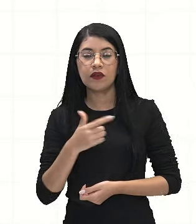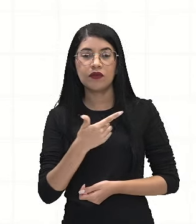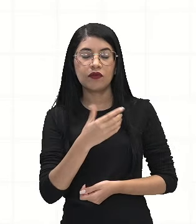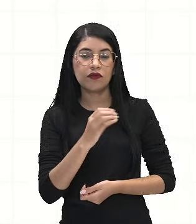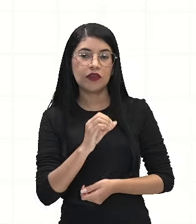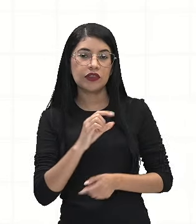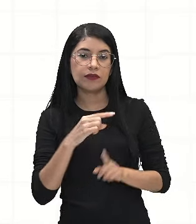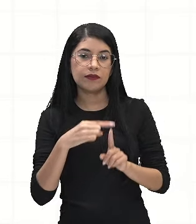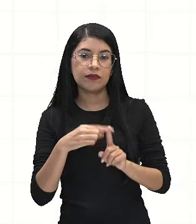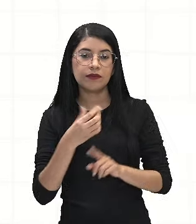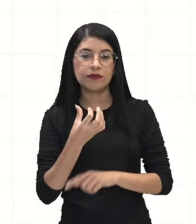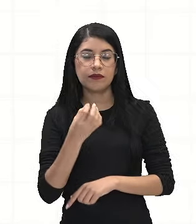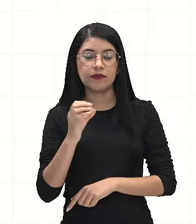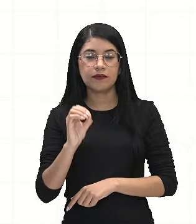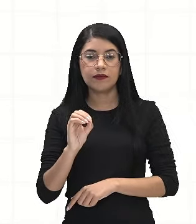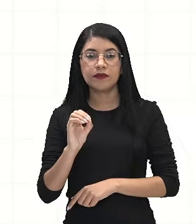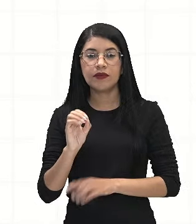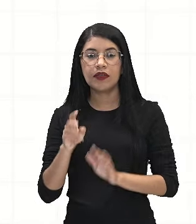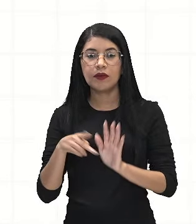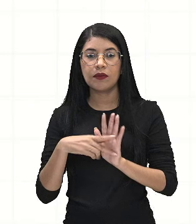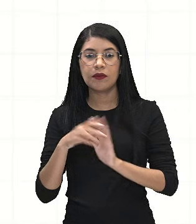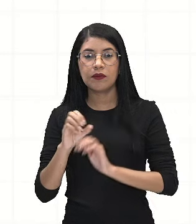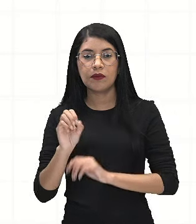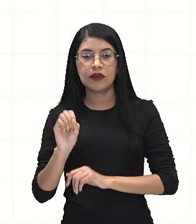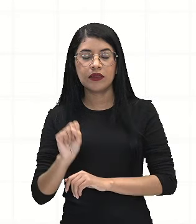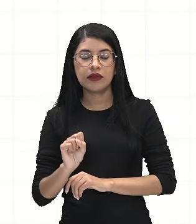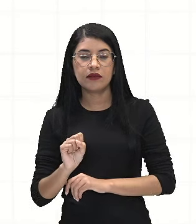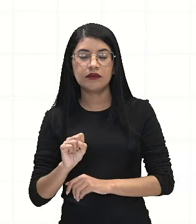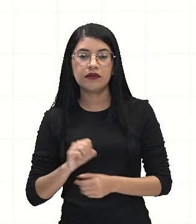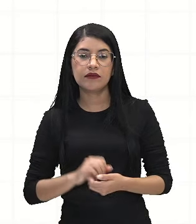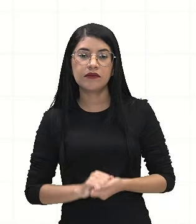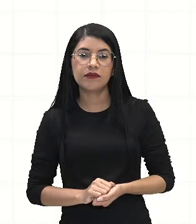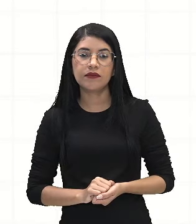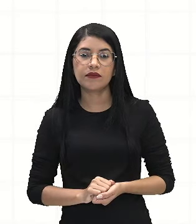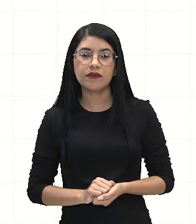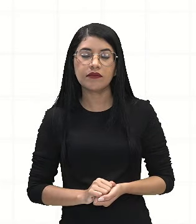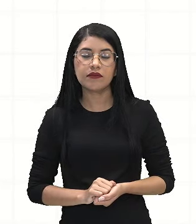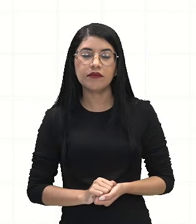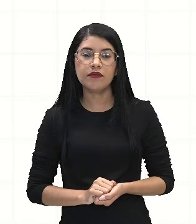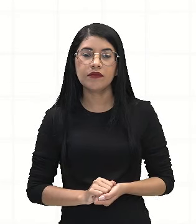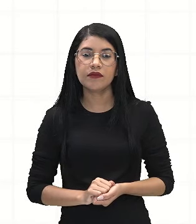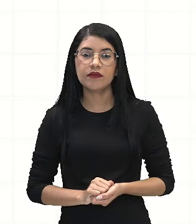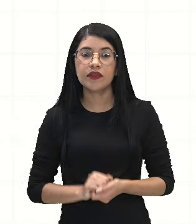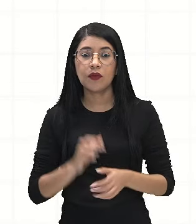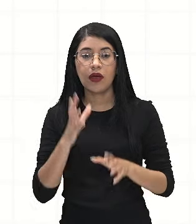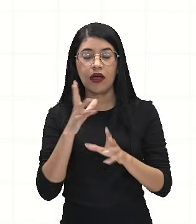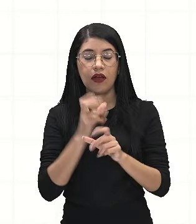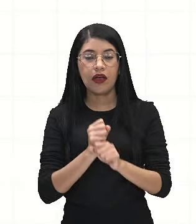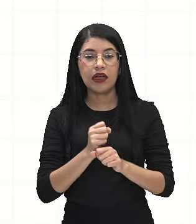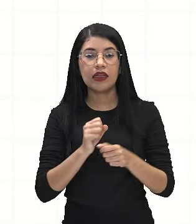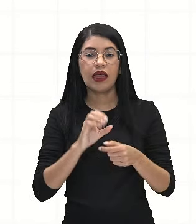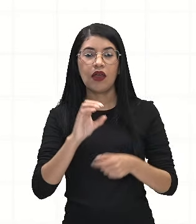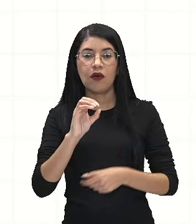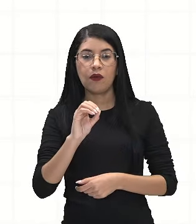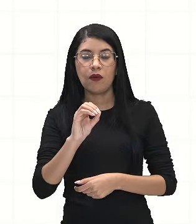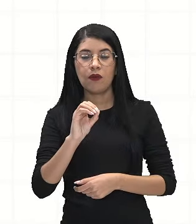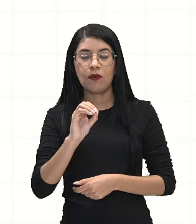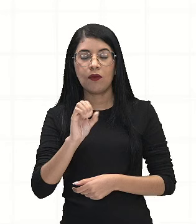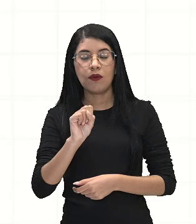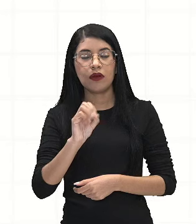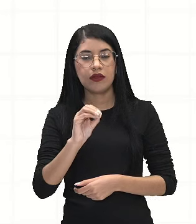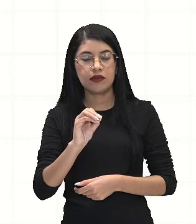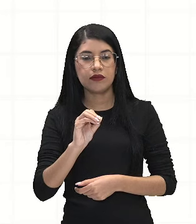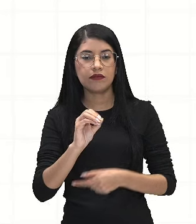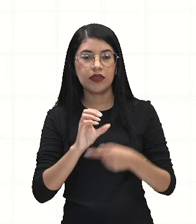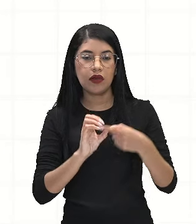80. Então, o espaço amostral que eu vou analisar é de 80. Aí, dentre as